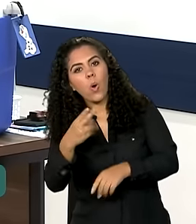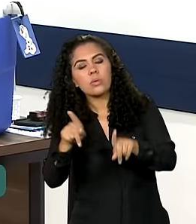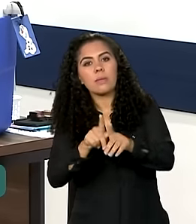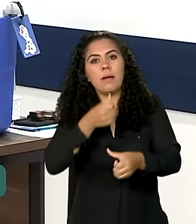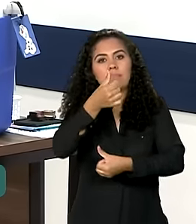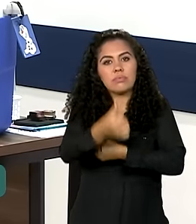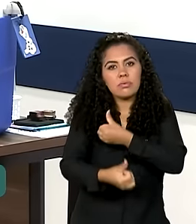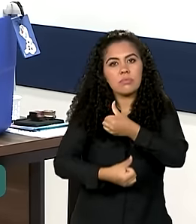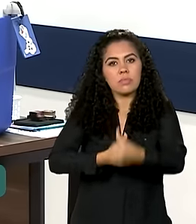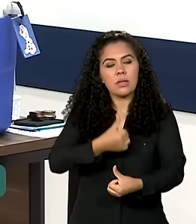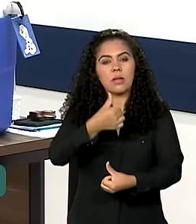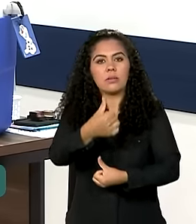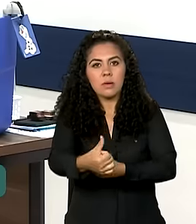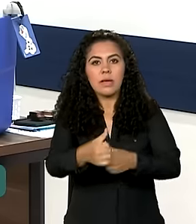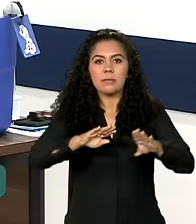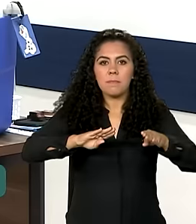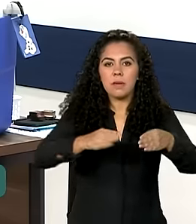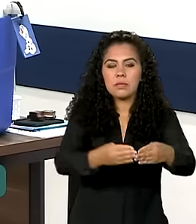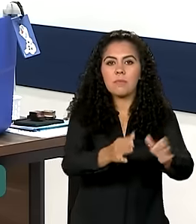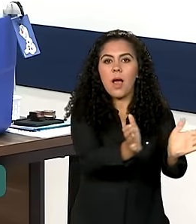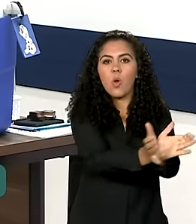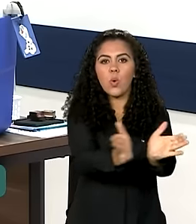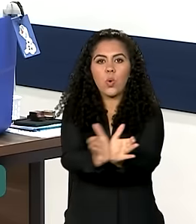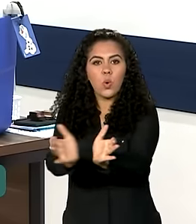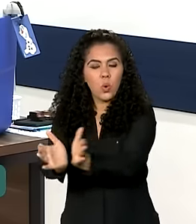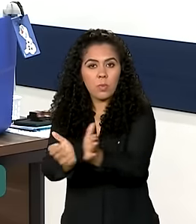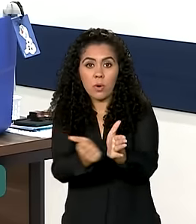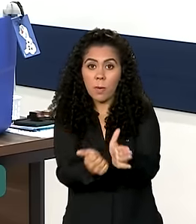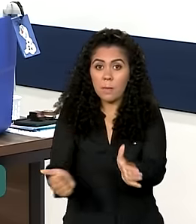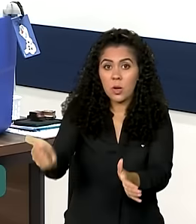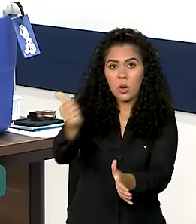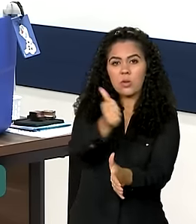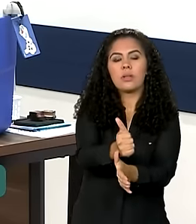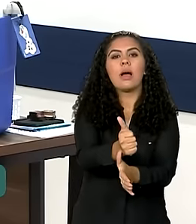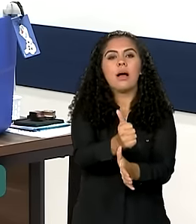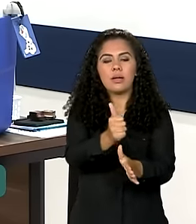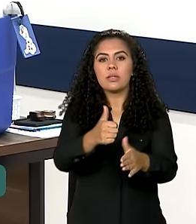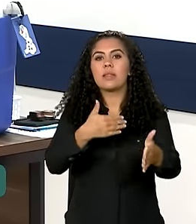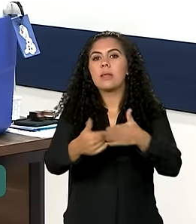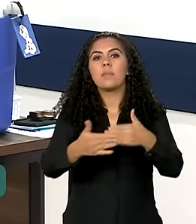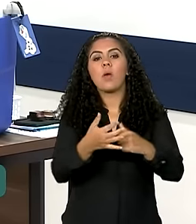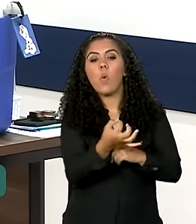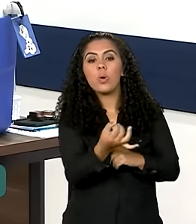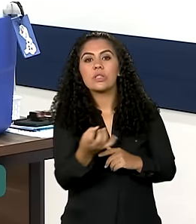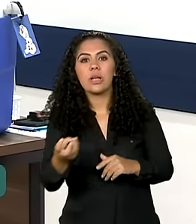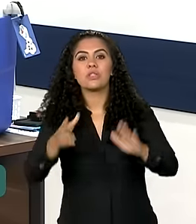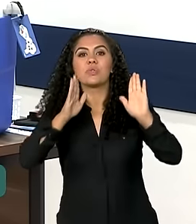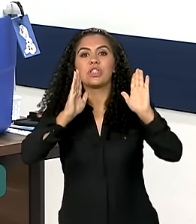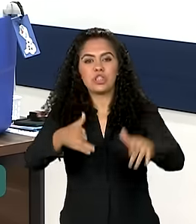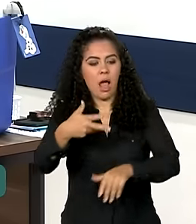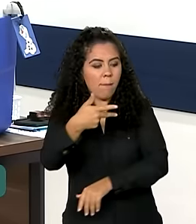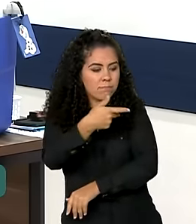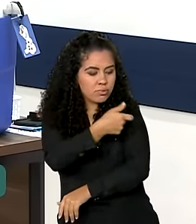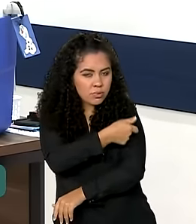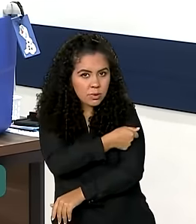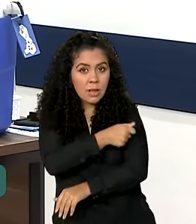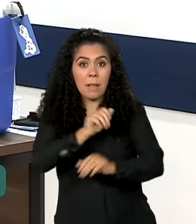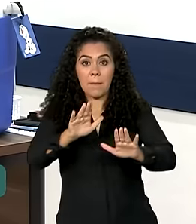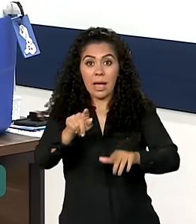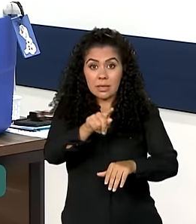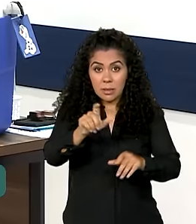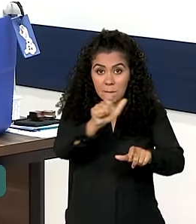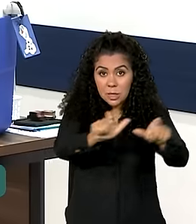com 5 anos de idade ou mais, independentemente do número de doses que a pessoa recebeu anteriormente. Pessoas que não estão em grupos